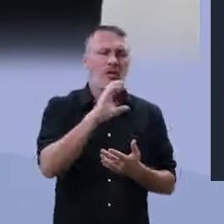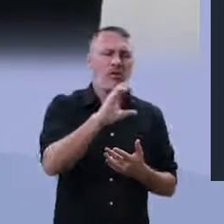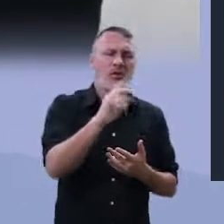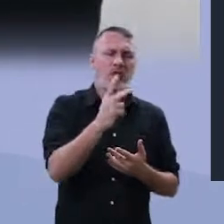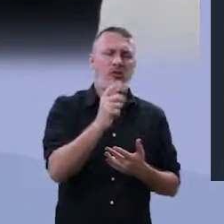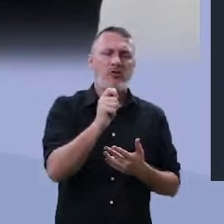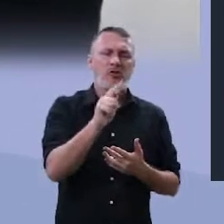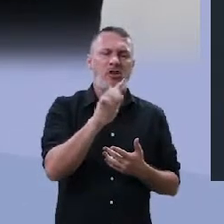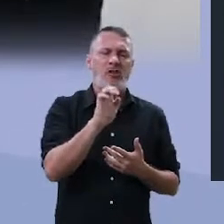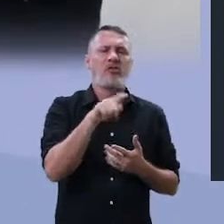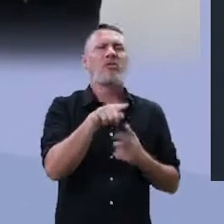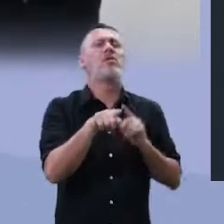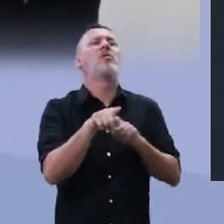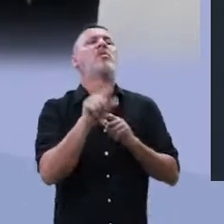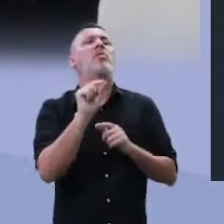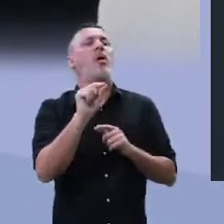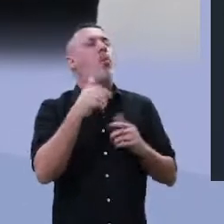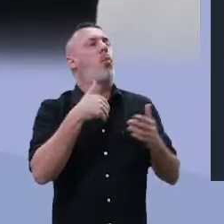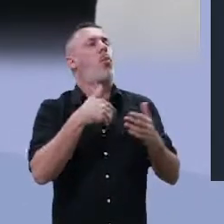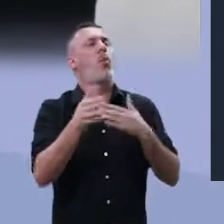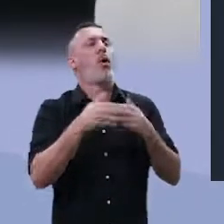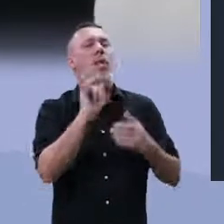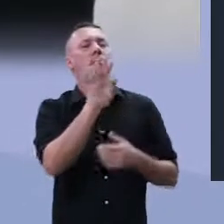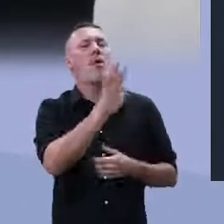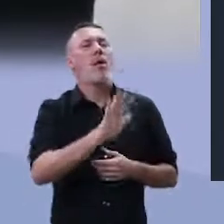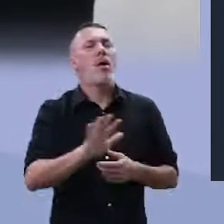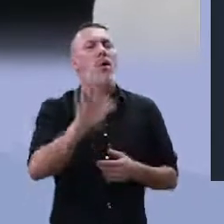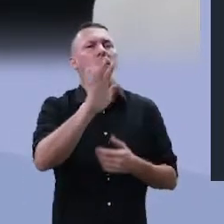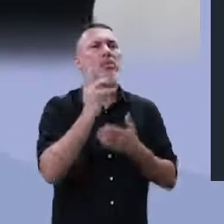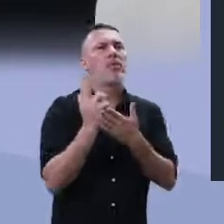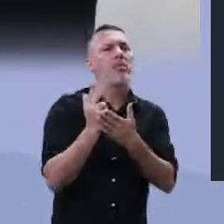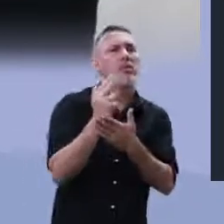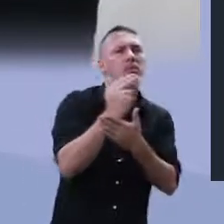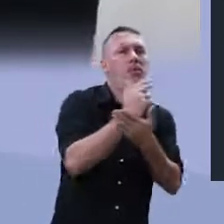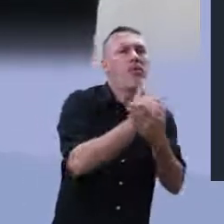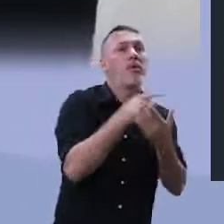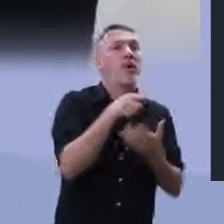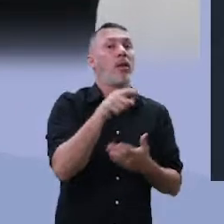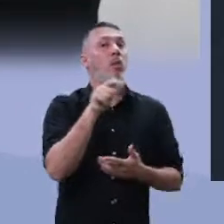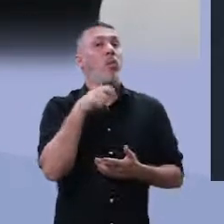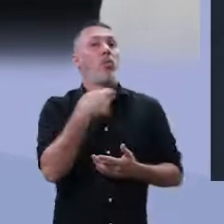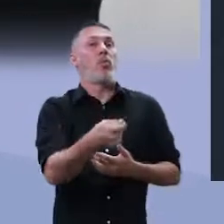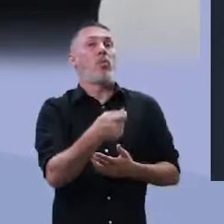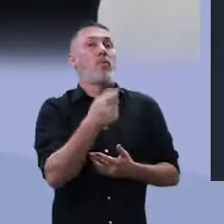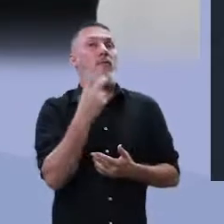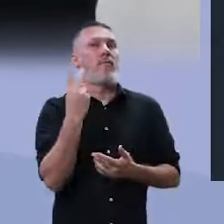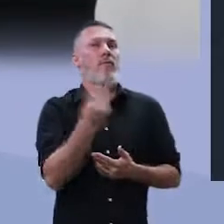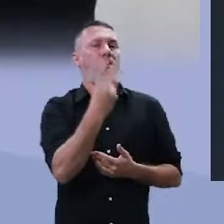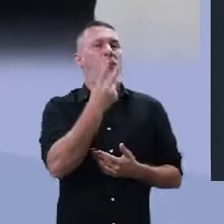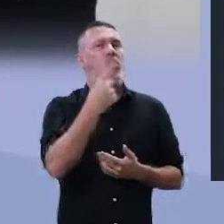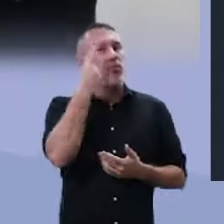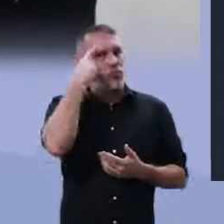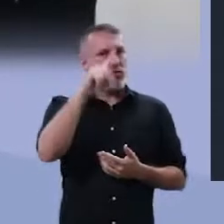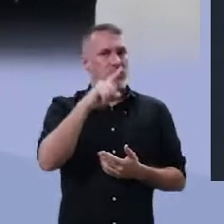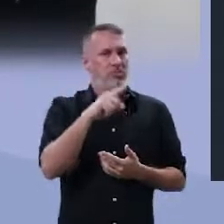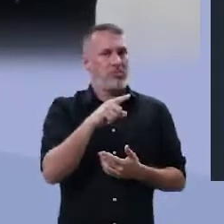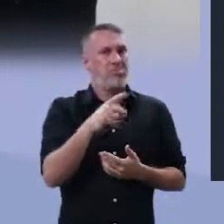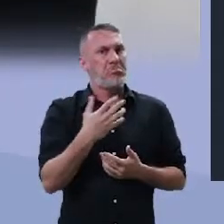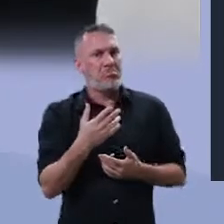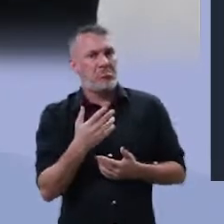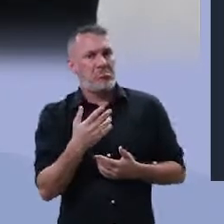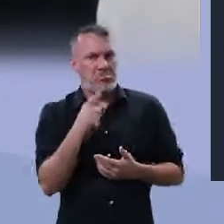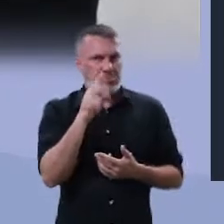charge? Charge é qualquer imagem, qualquer desenho que tenha valor por um dia.